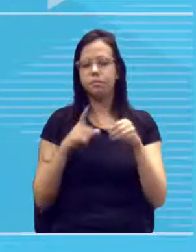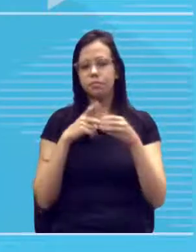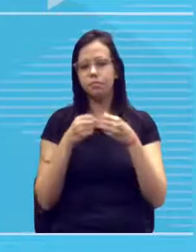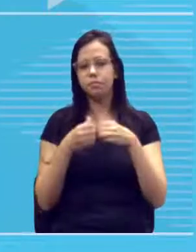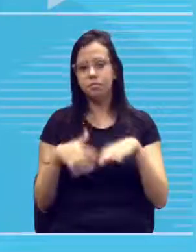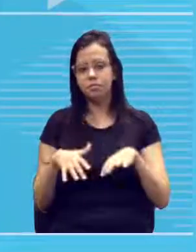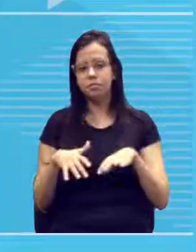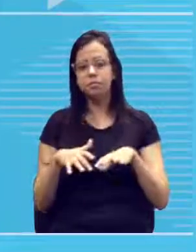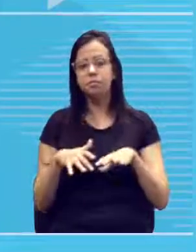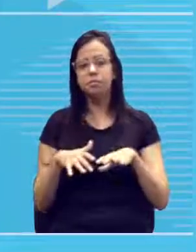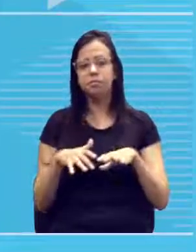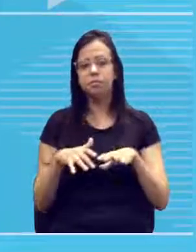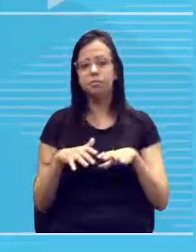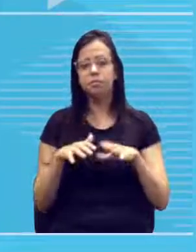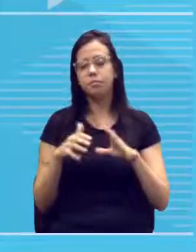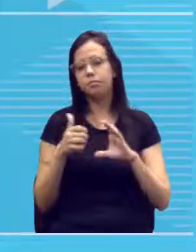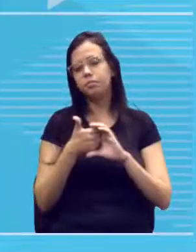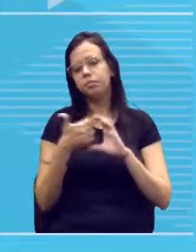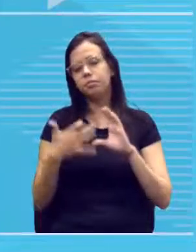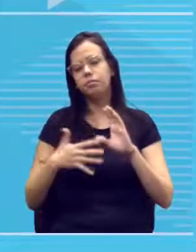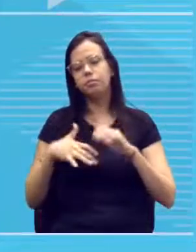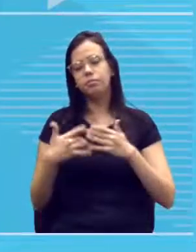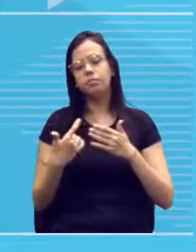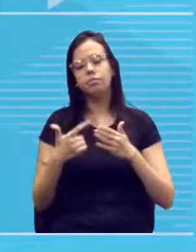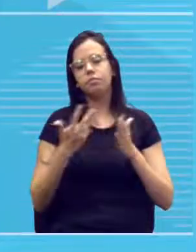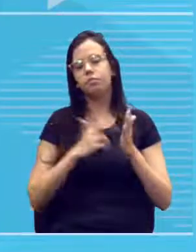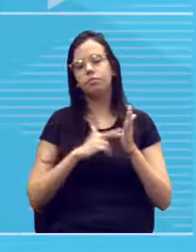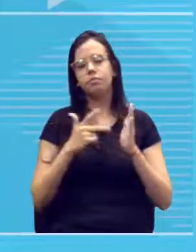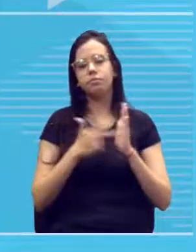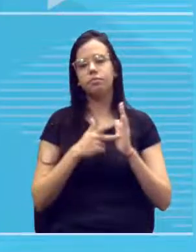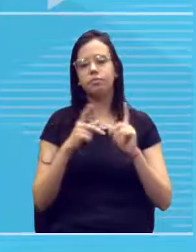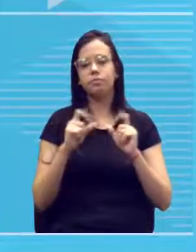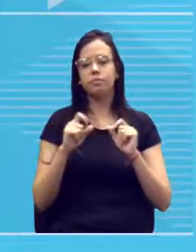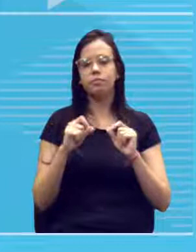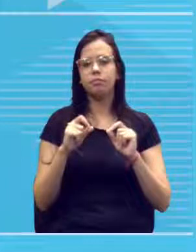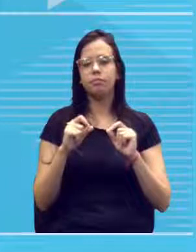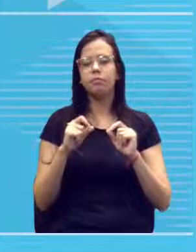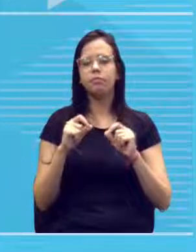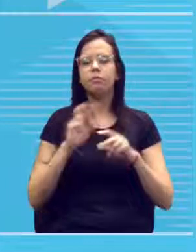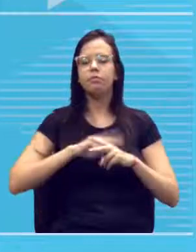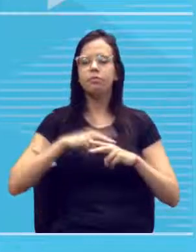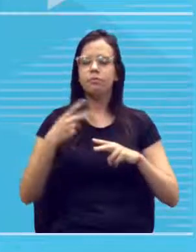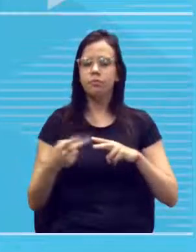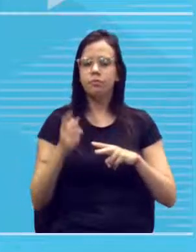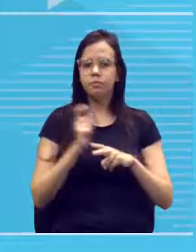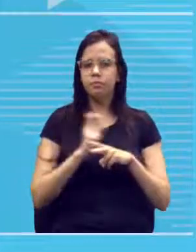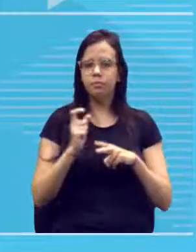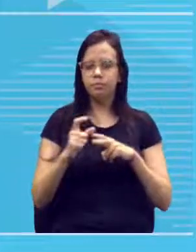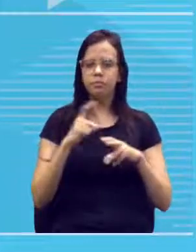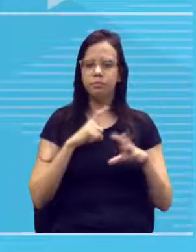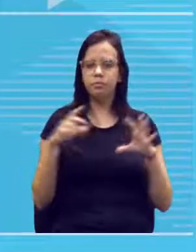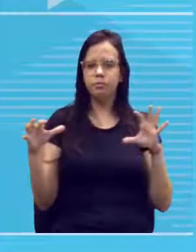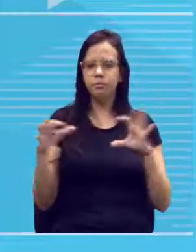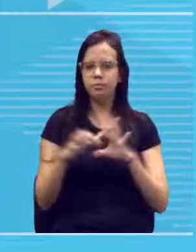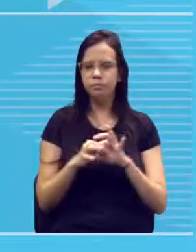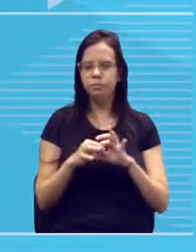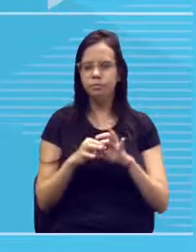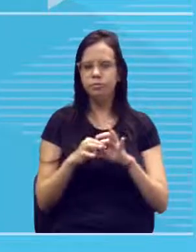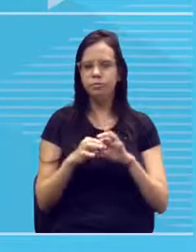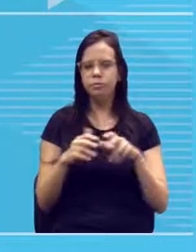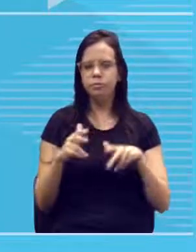por essa característica, provavelmente a gente não vai significar um gene em relação ligado ao sexo. Provavelmente. Existem algumas outras